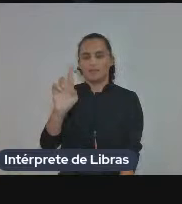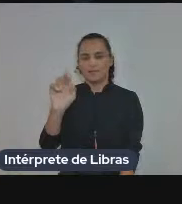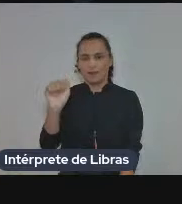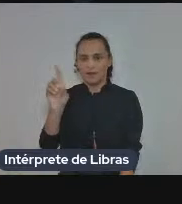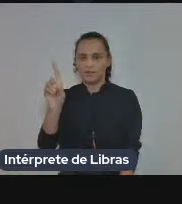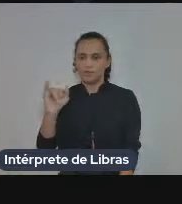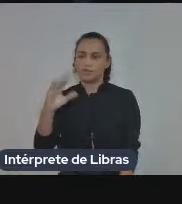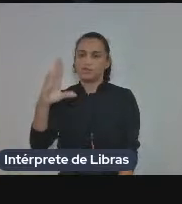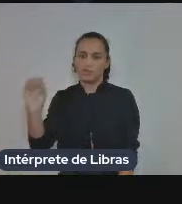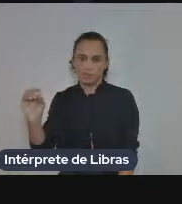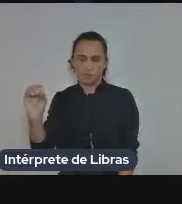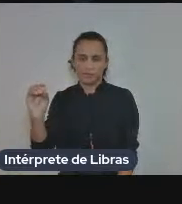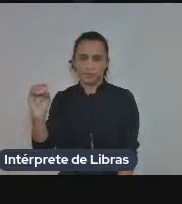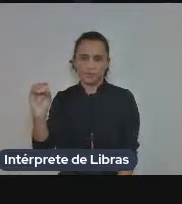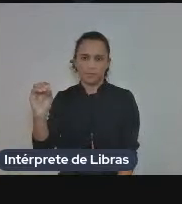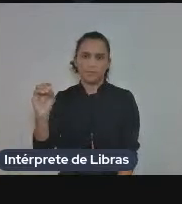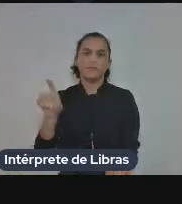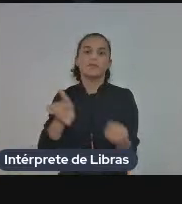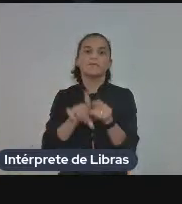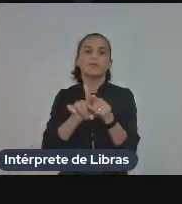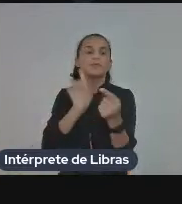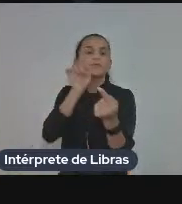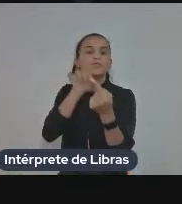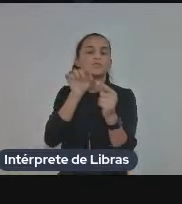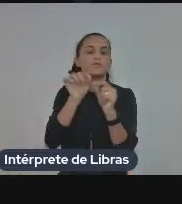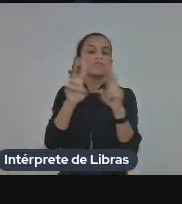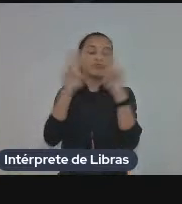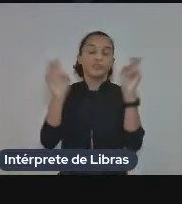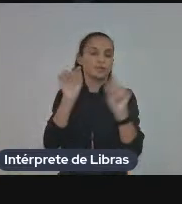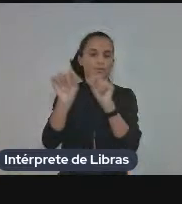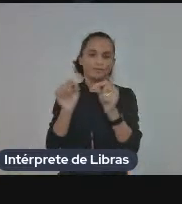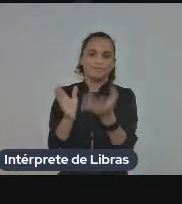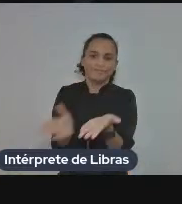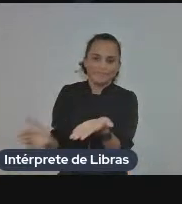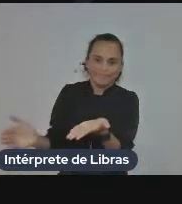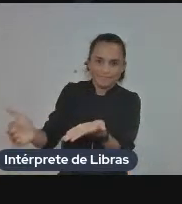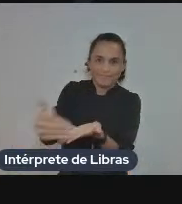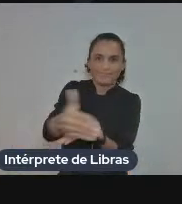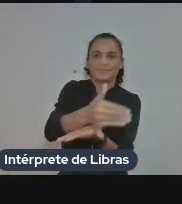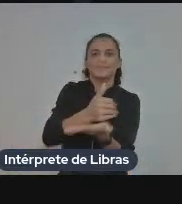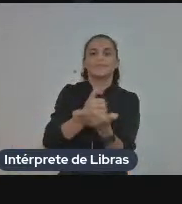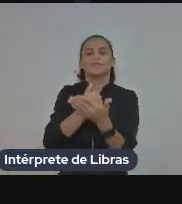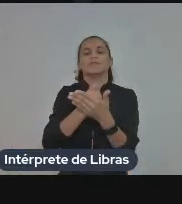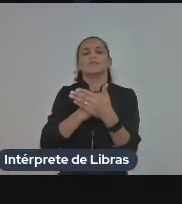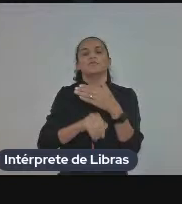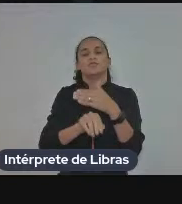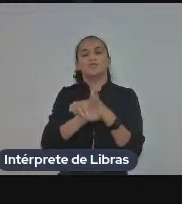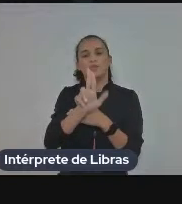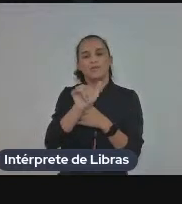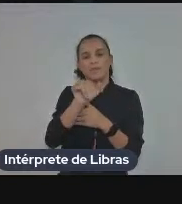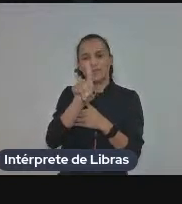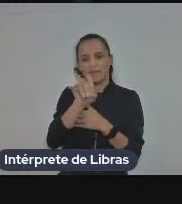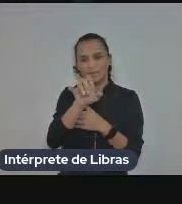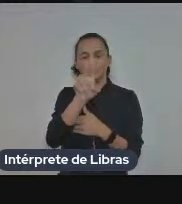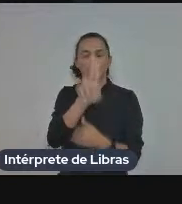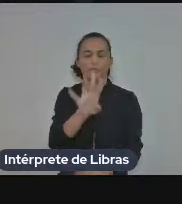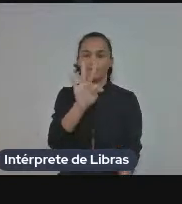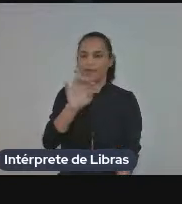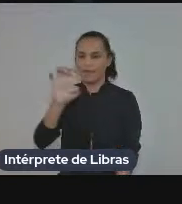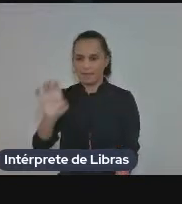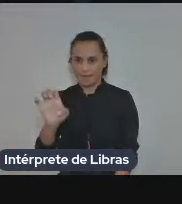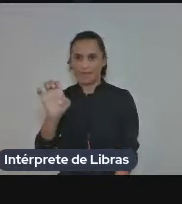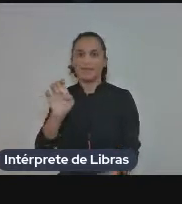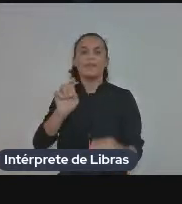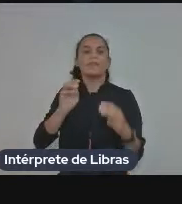Levantamento de Unidades de Tradução Especializadas UTEs em Receitas Brasileiras